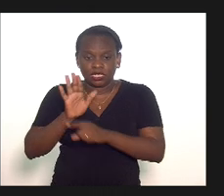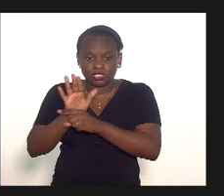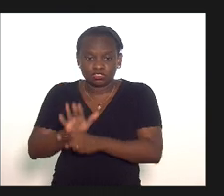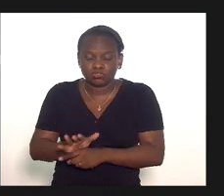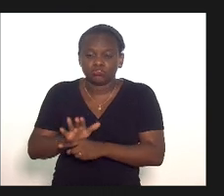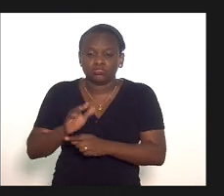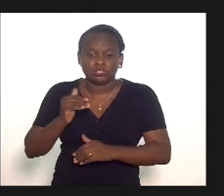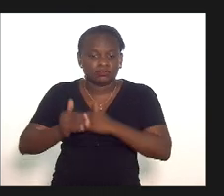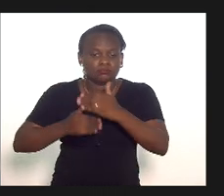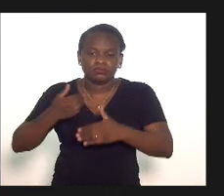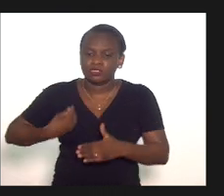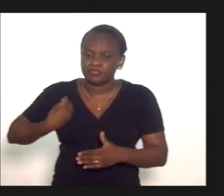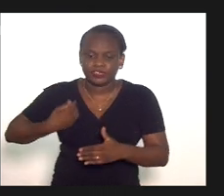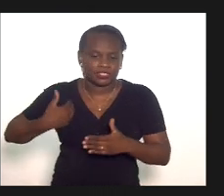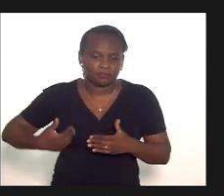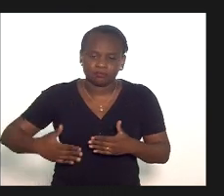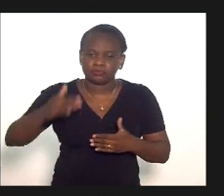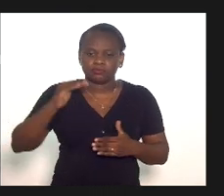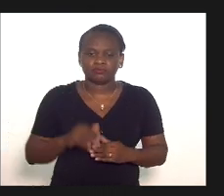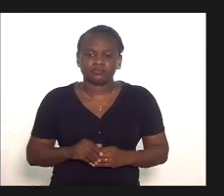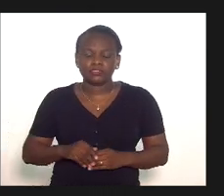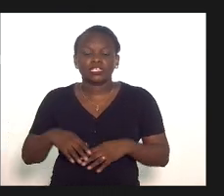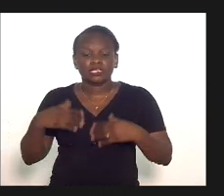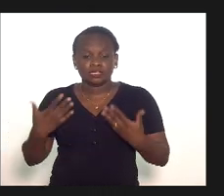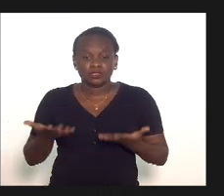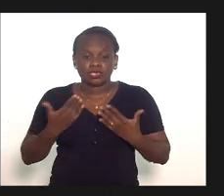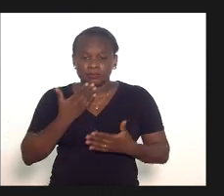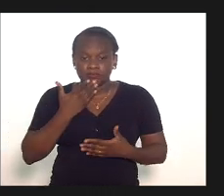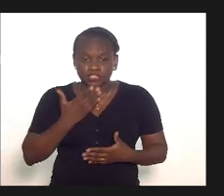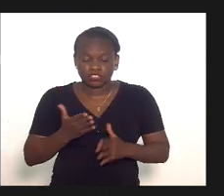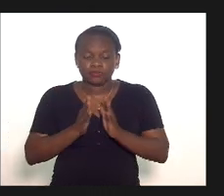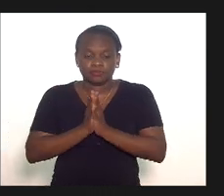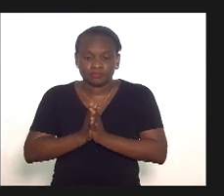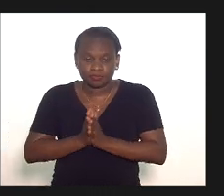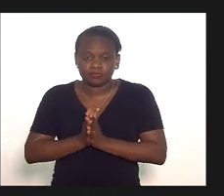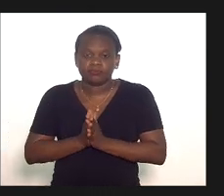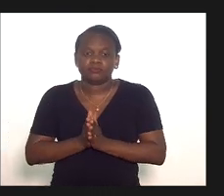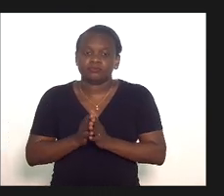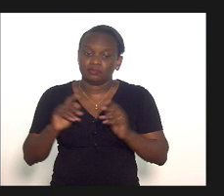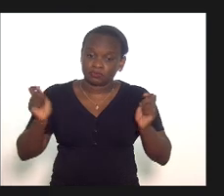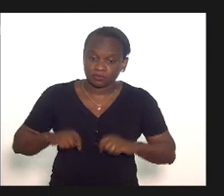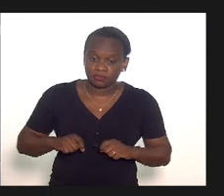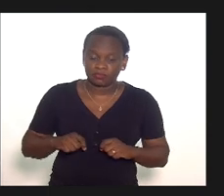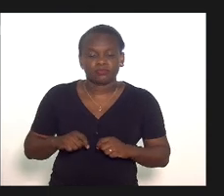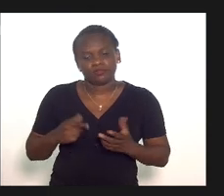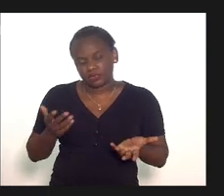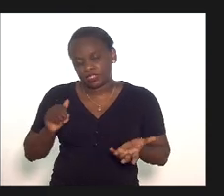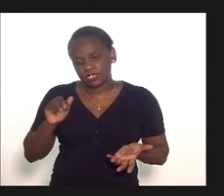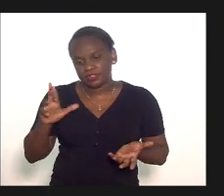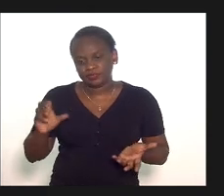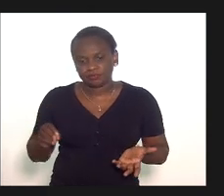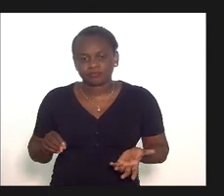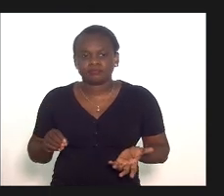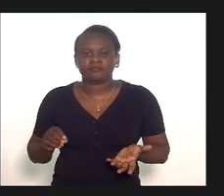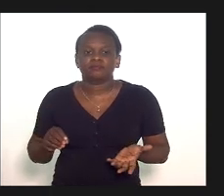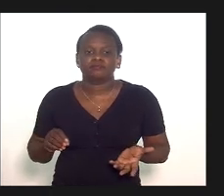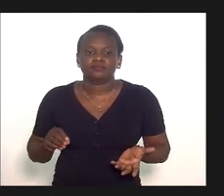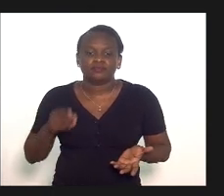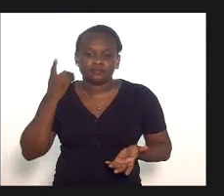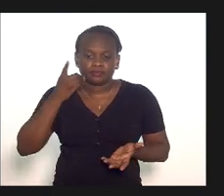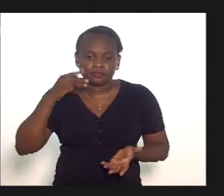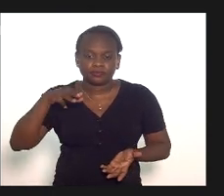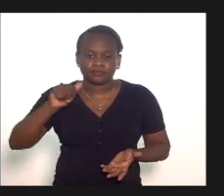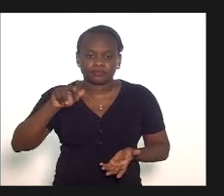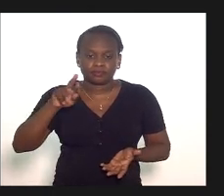alicerce para o resto da vida então gostaria de pedir por gentileza se possível claro que a deputada Marta